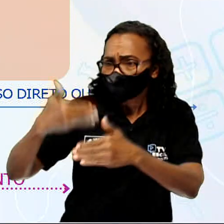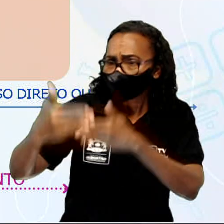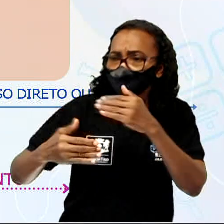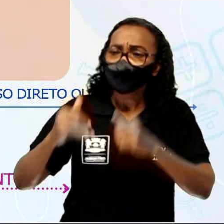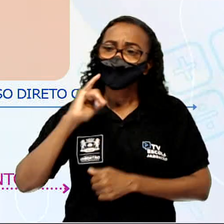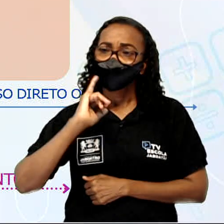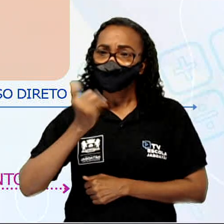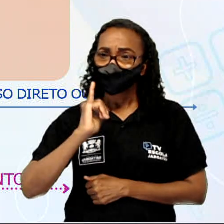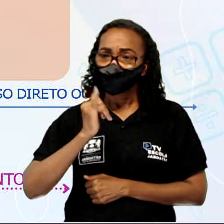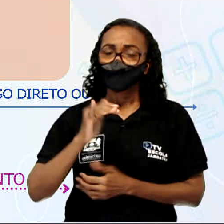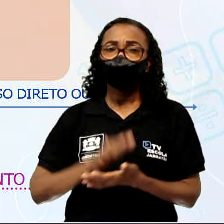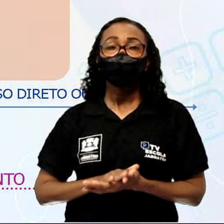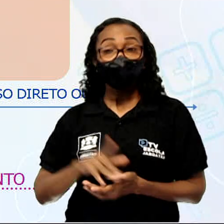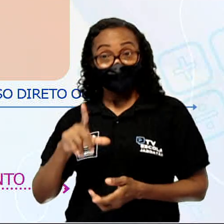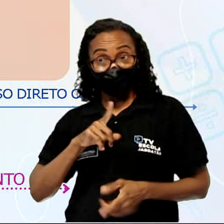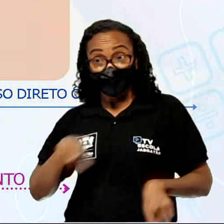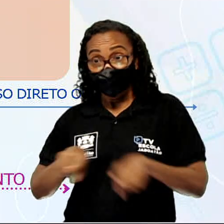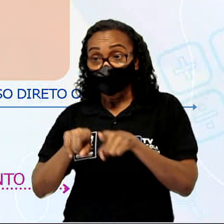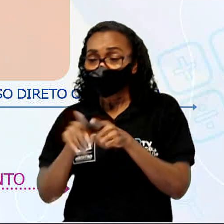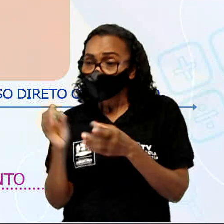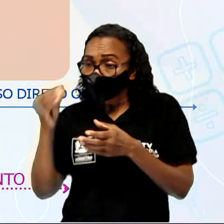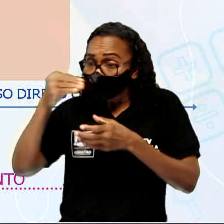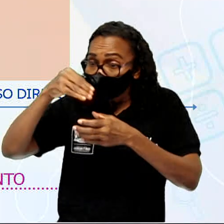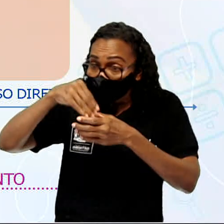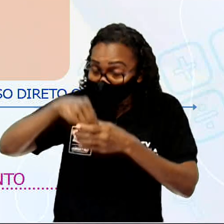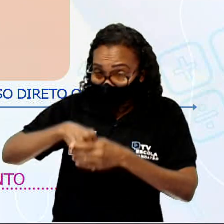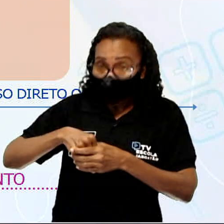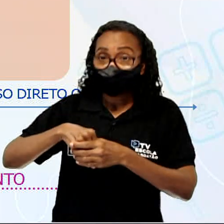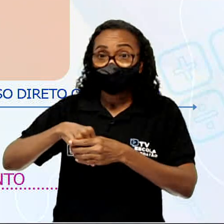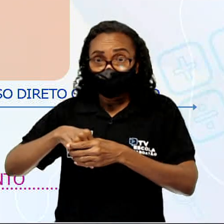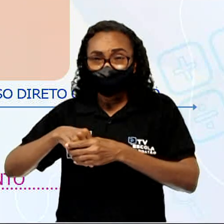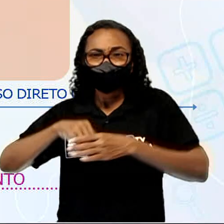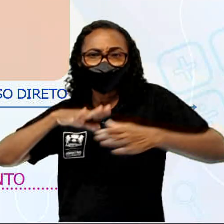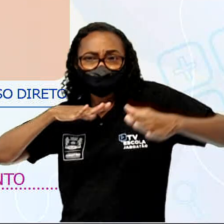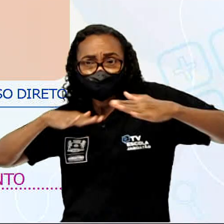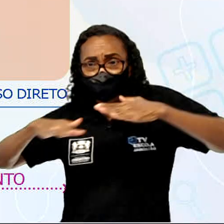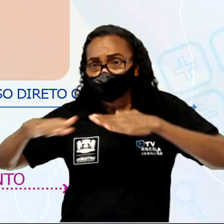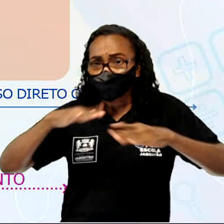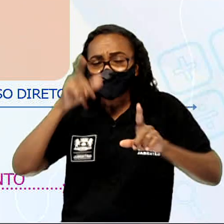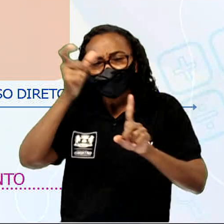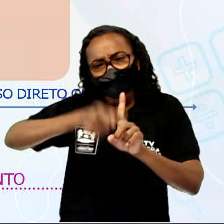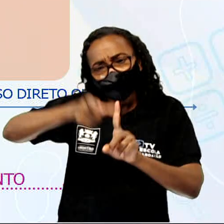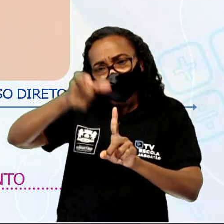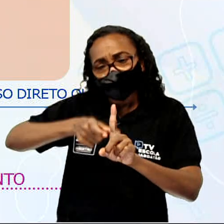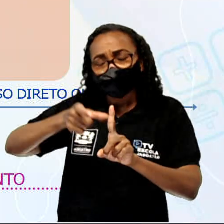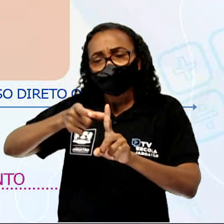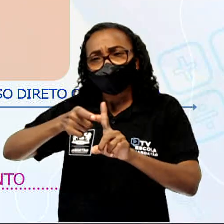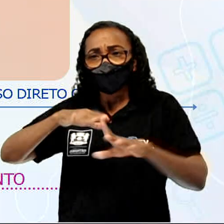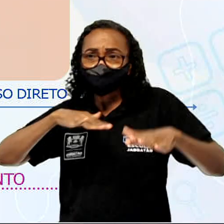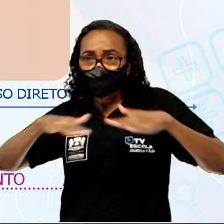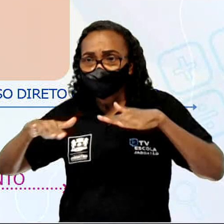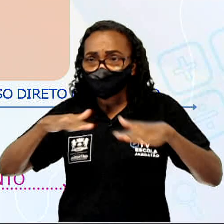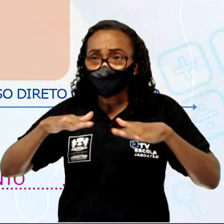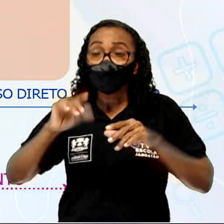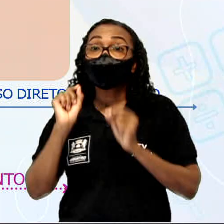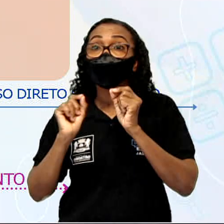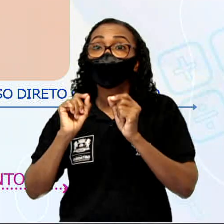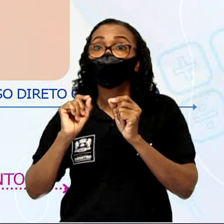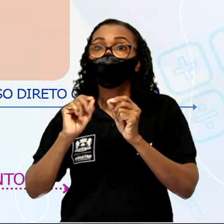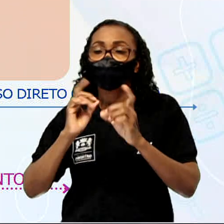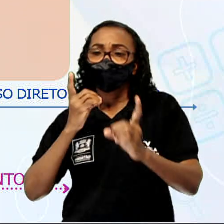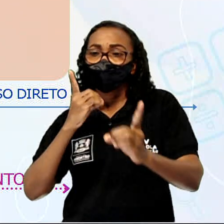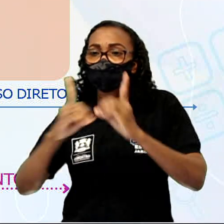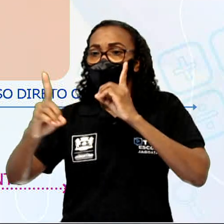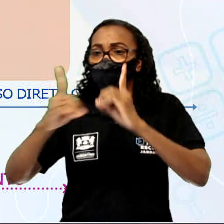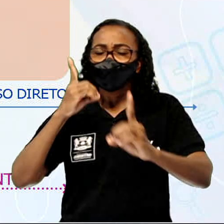Há também, dentro dessa movimentação desses personagens, dessa ação desses personagens, o diálogo, né?